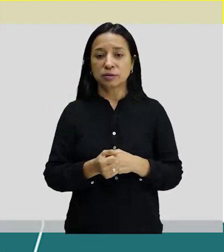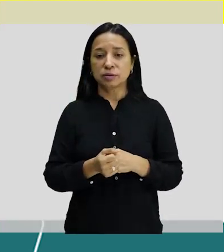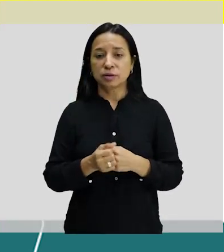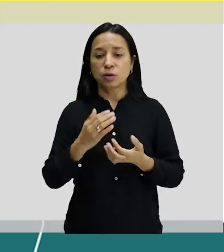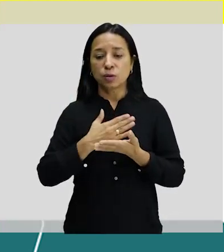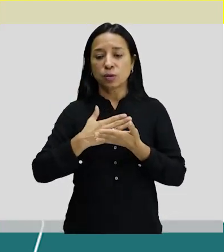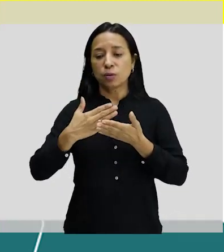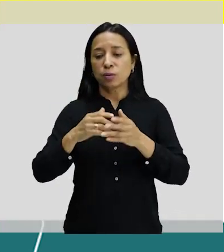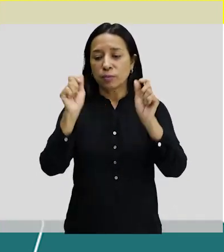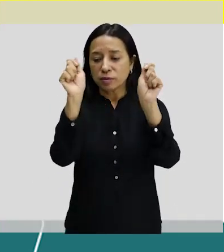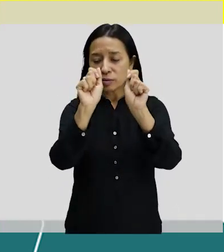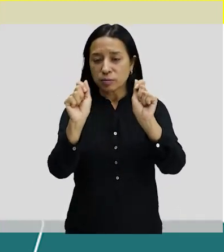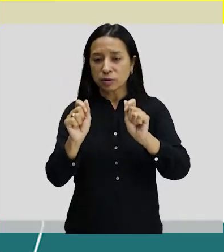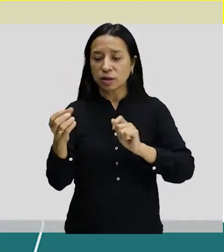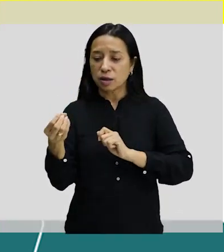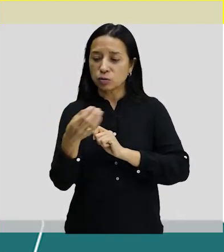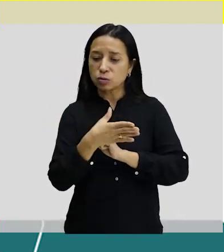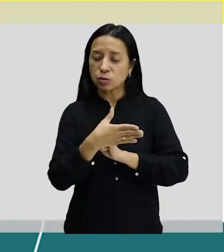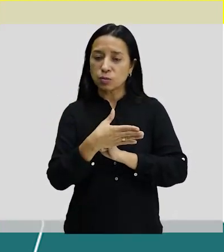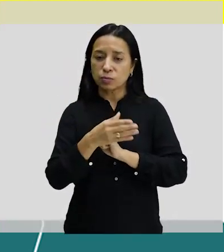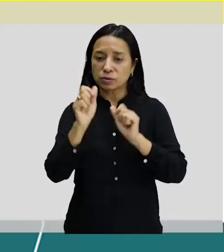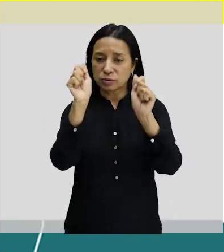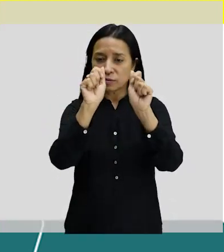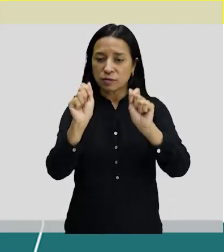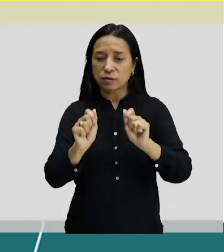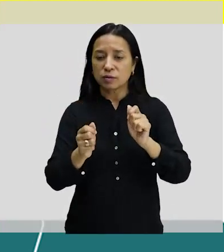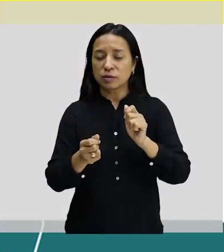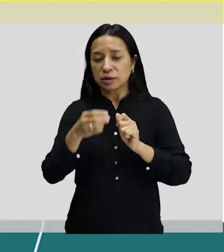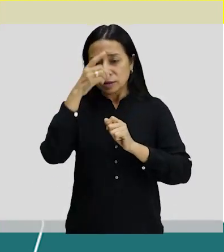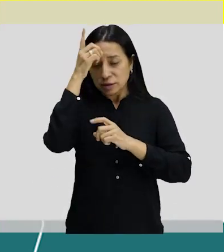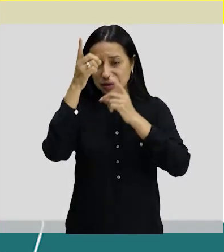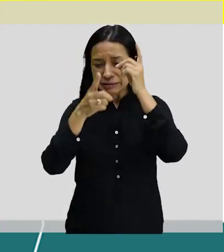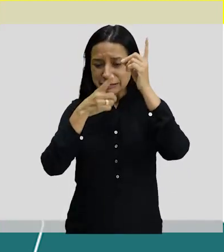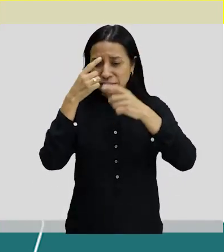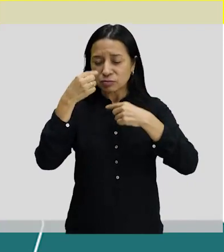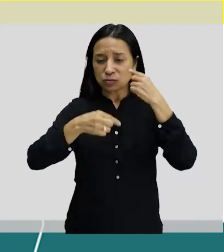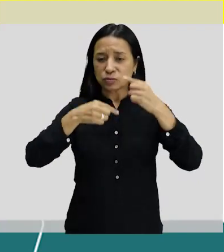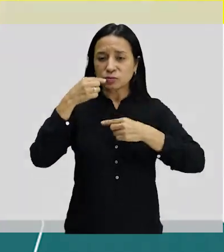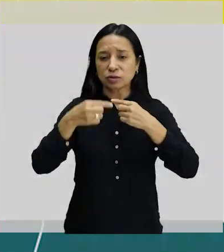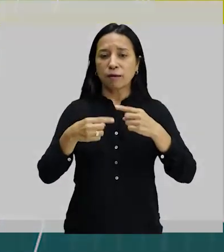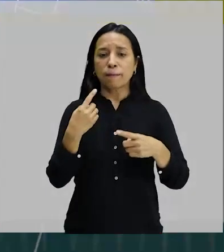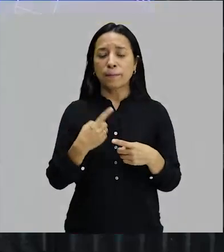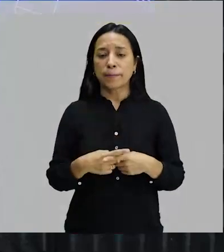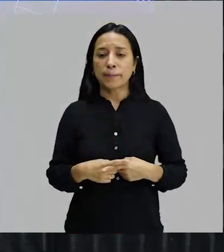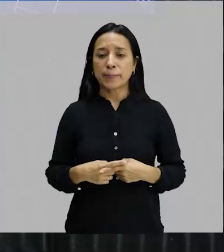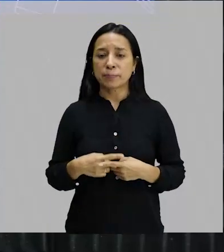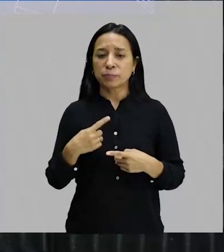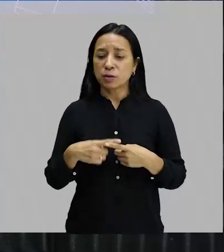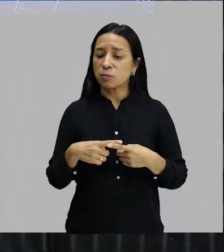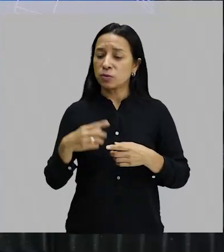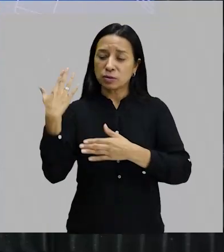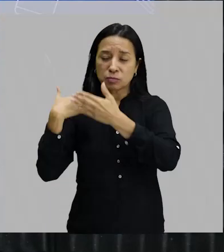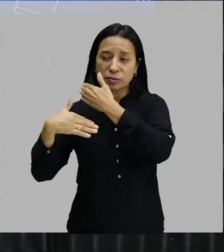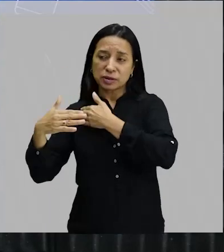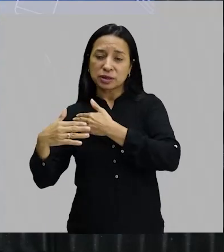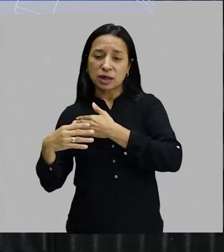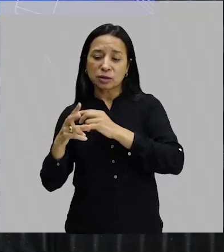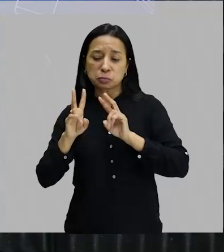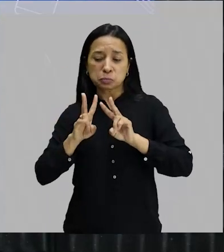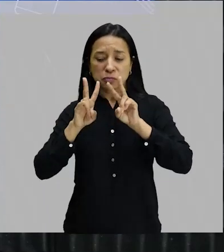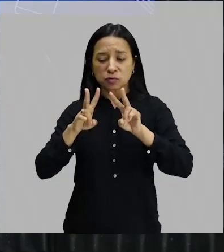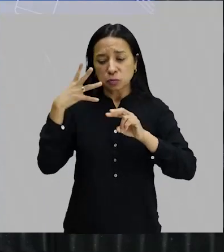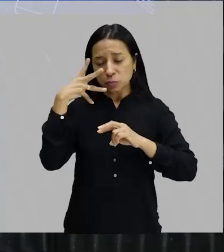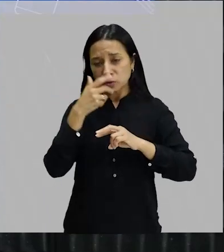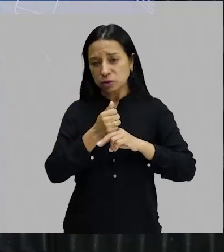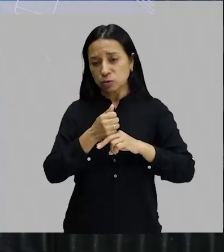modelar novos formatos e ele cria uma polêmica enorme. Por quê? Porque, para a época, isso aqui não era considerado bonito. Hoje, você tem a liberdade